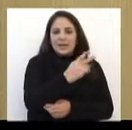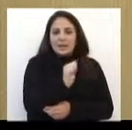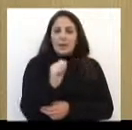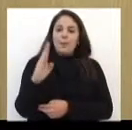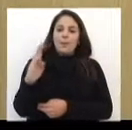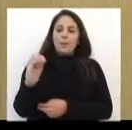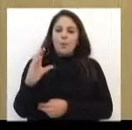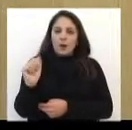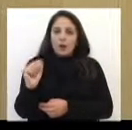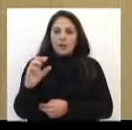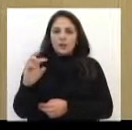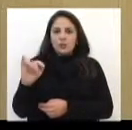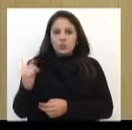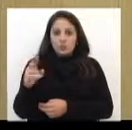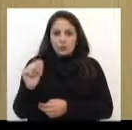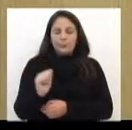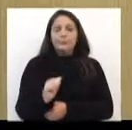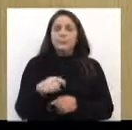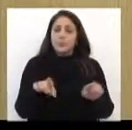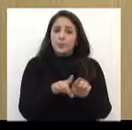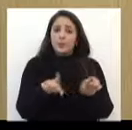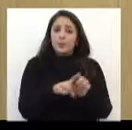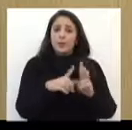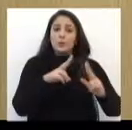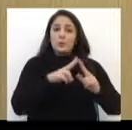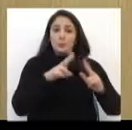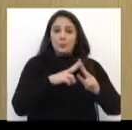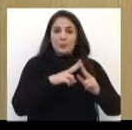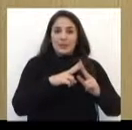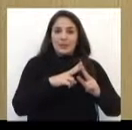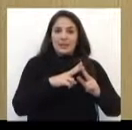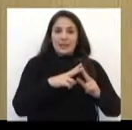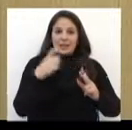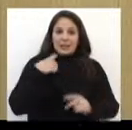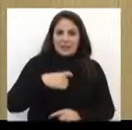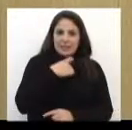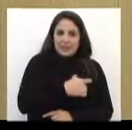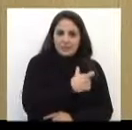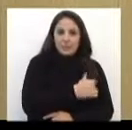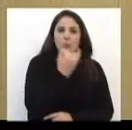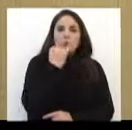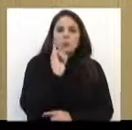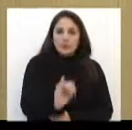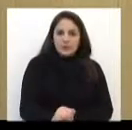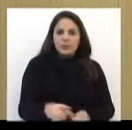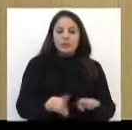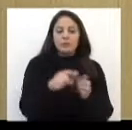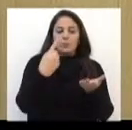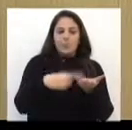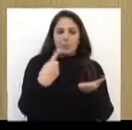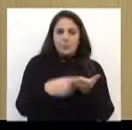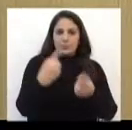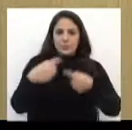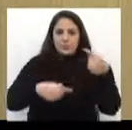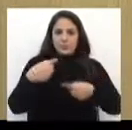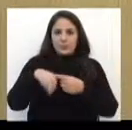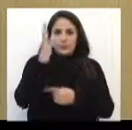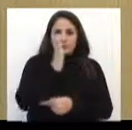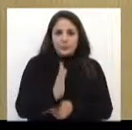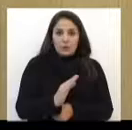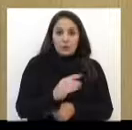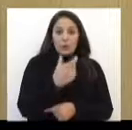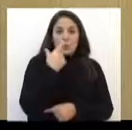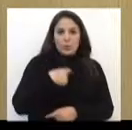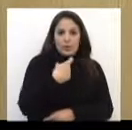E a dupla Grenal também tem compromisso domingo pelo Campeonato Brasileiro. O Grêmio enfrenta o